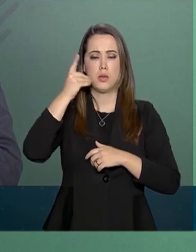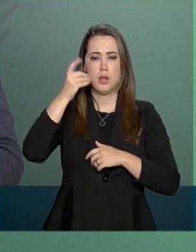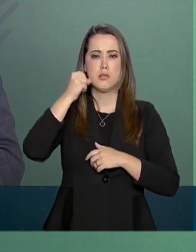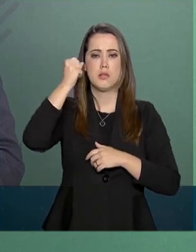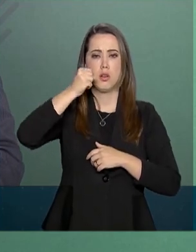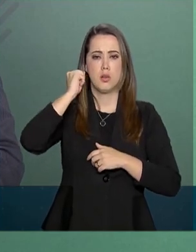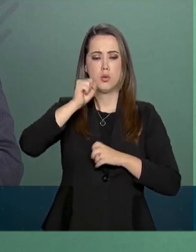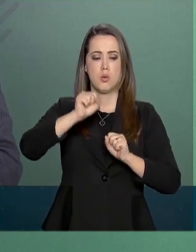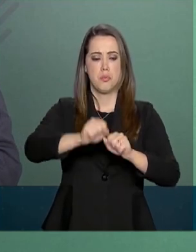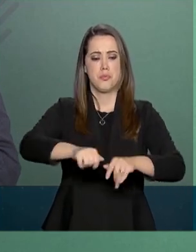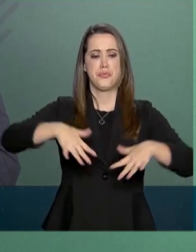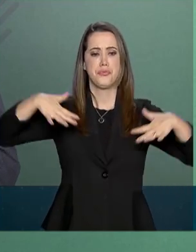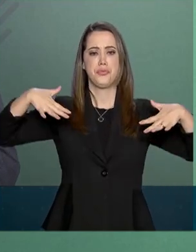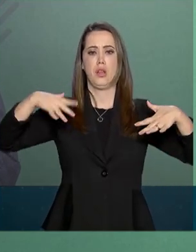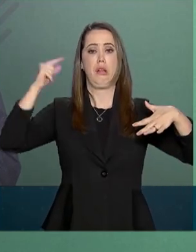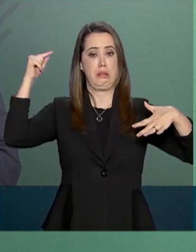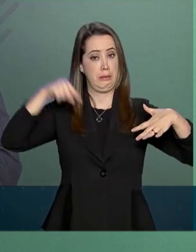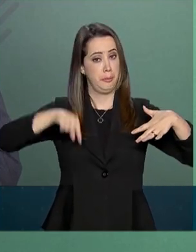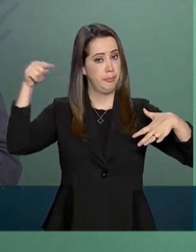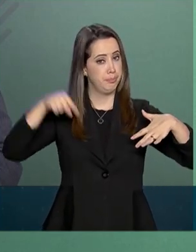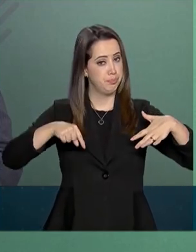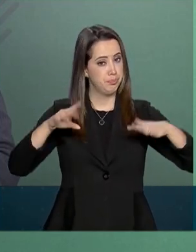nessa cerimônia.